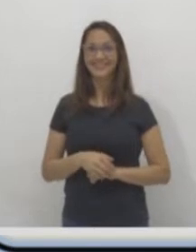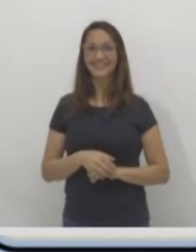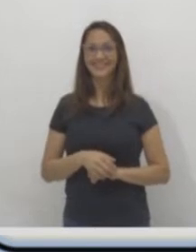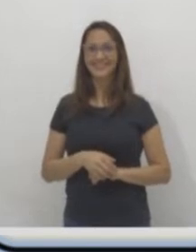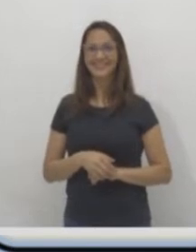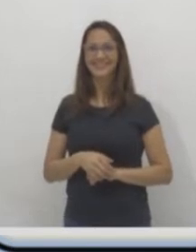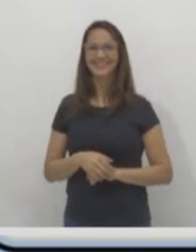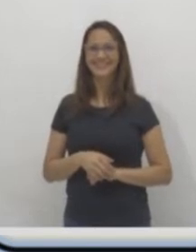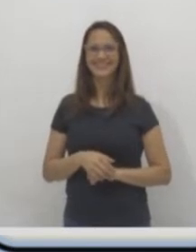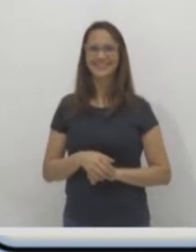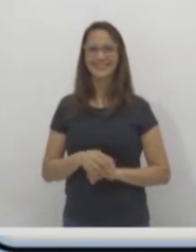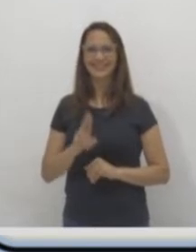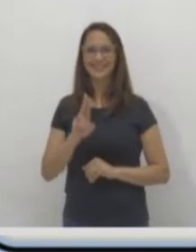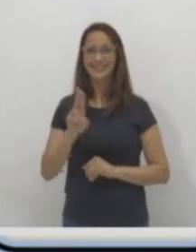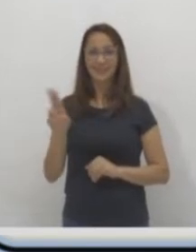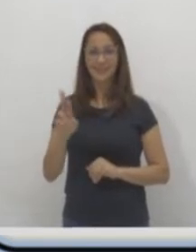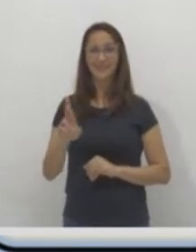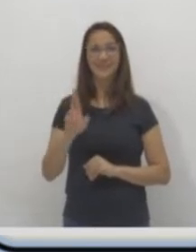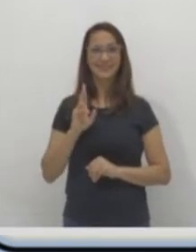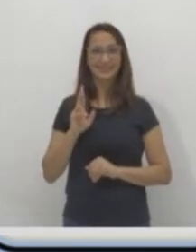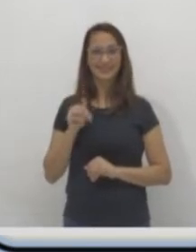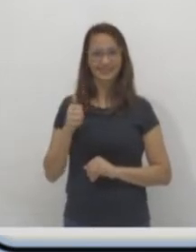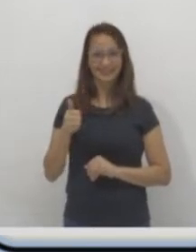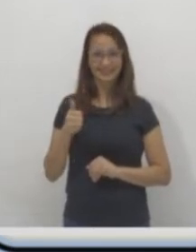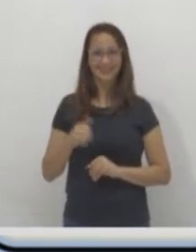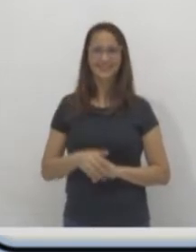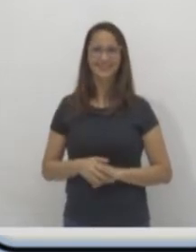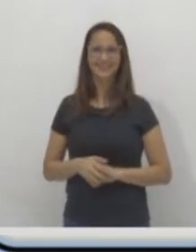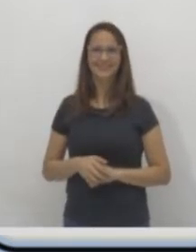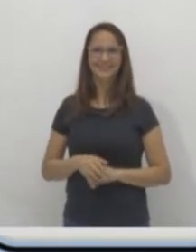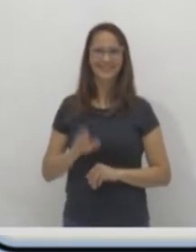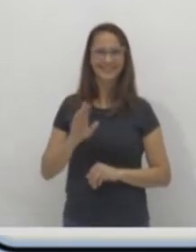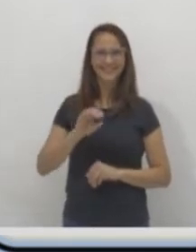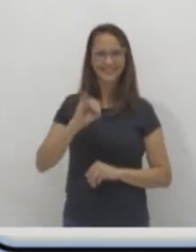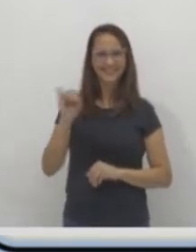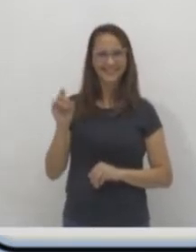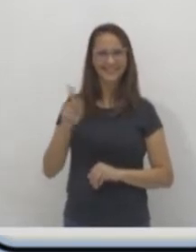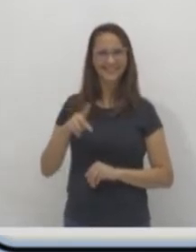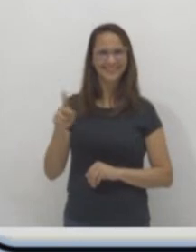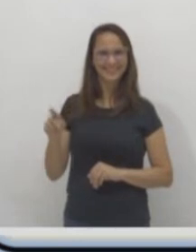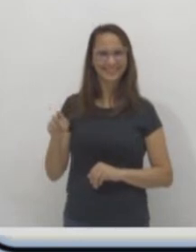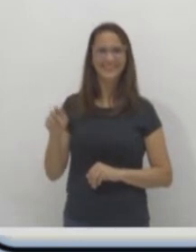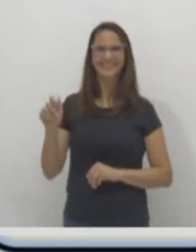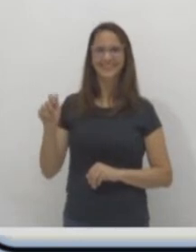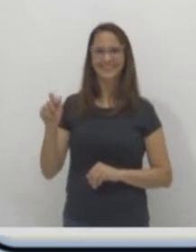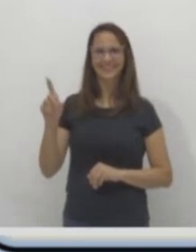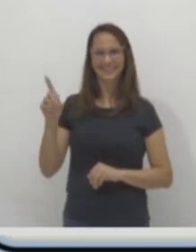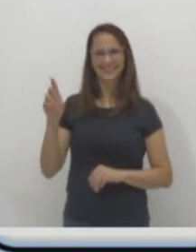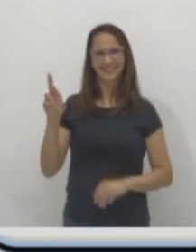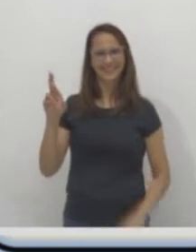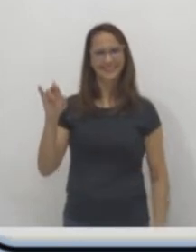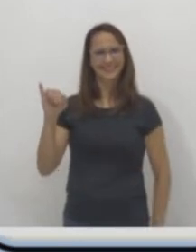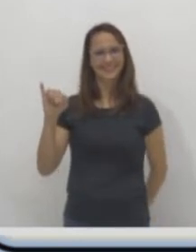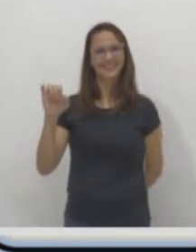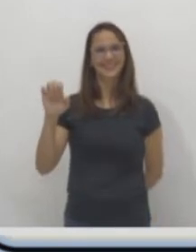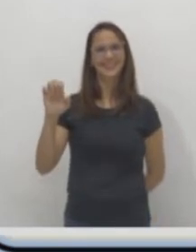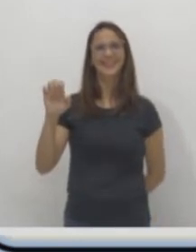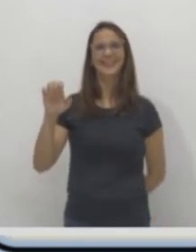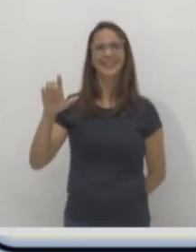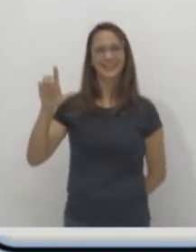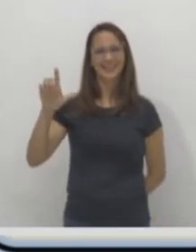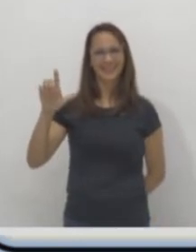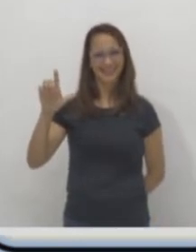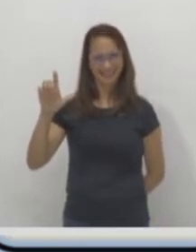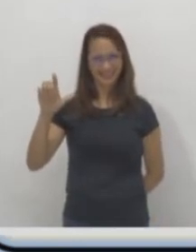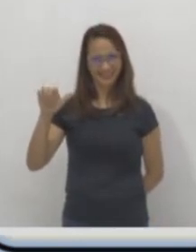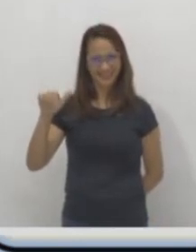Diga lá seu nome e diga a resposta, meu amor. Oi, professor. Meu nome é Adriele. Eu estudo no